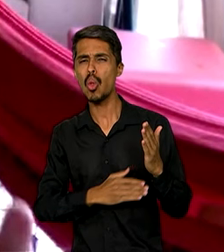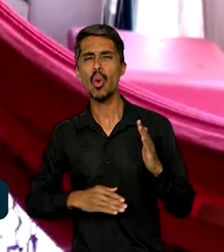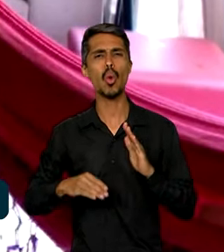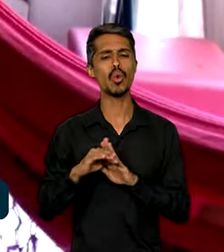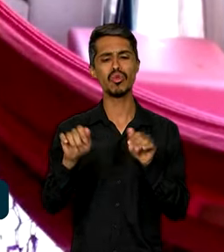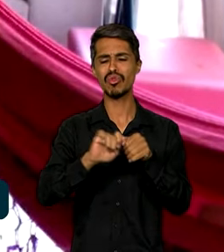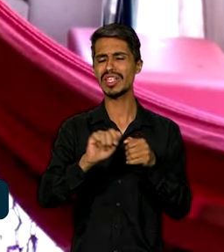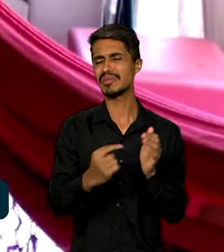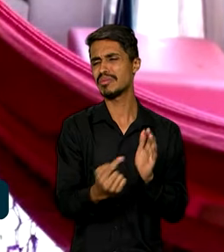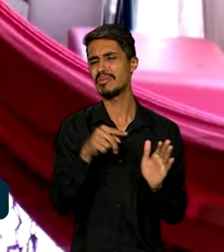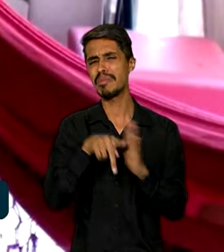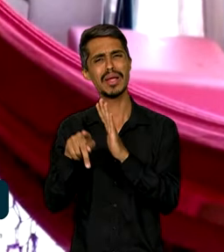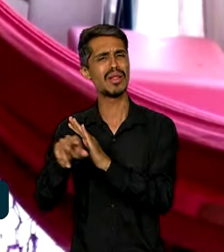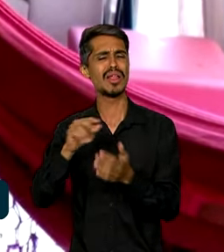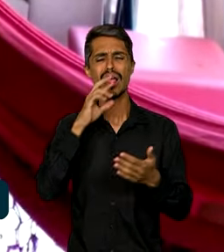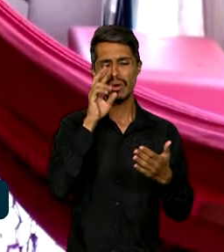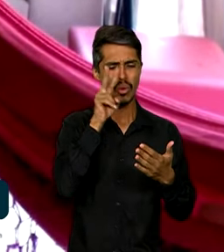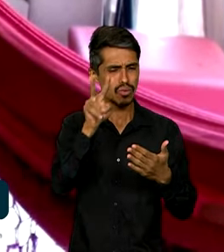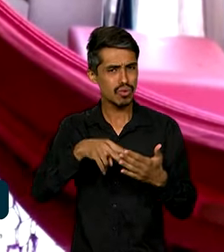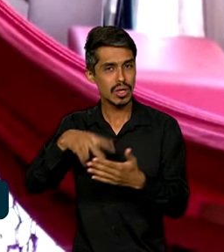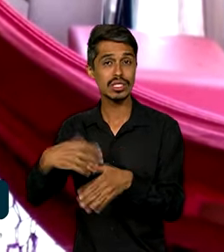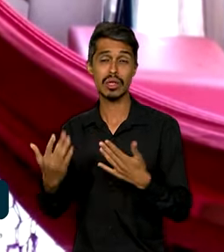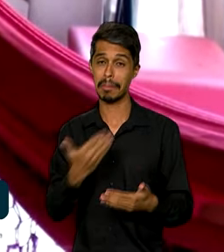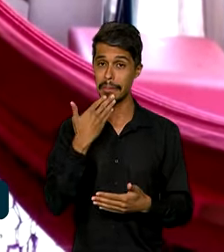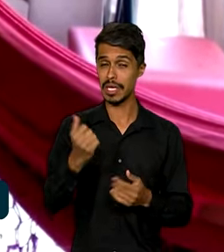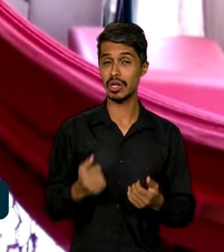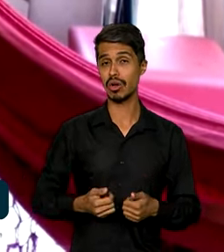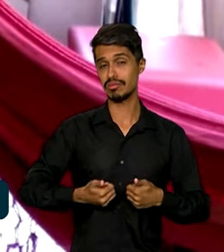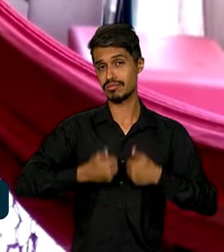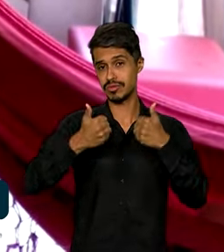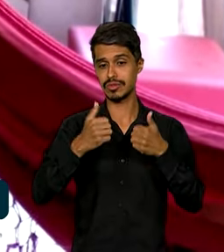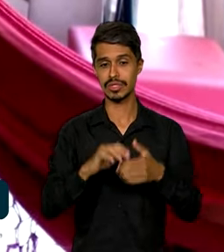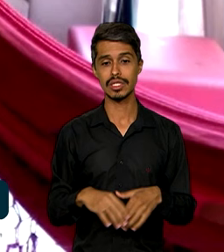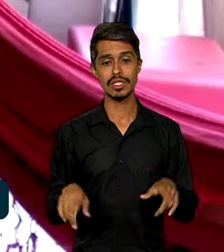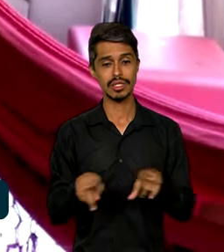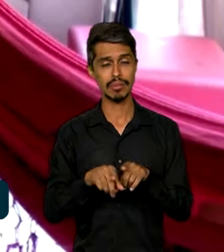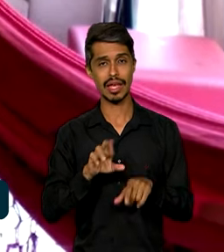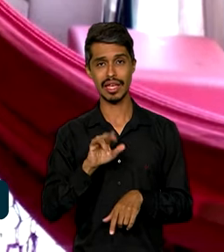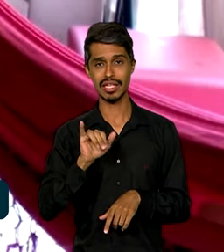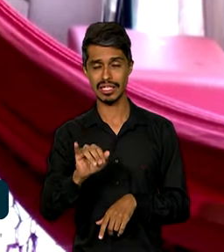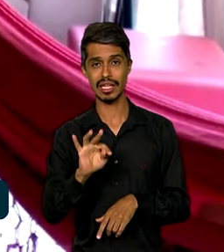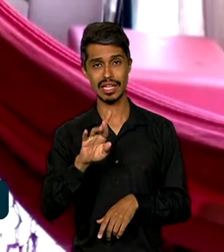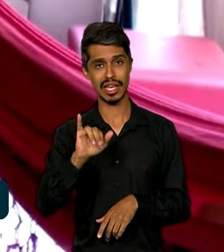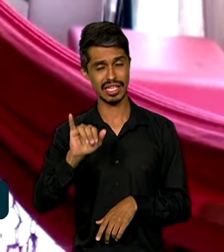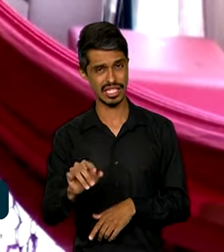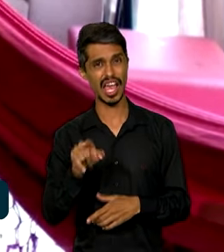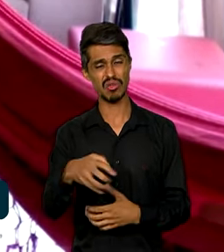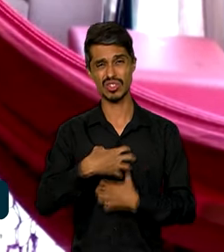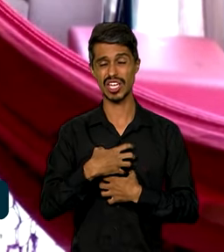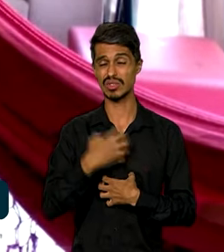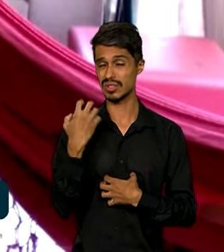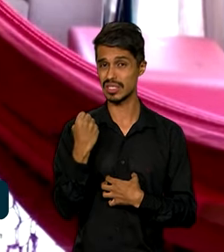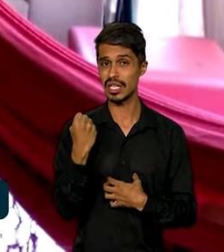afim de entender o rendimento e a TRI. A TRI é uma questão seríssima. Se eles ficarem